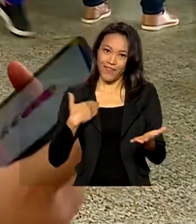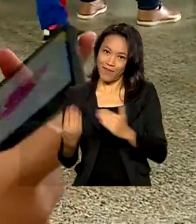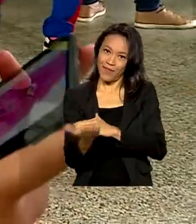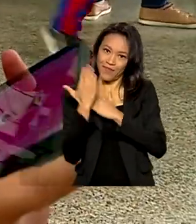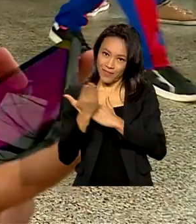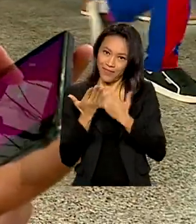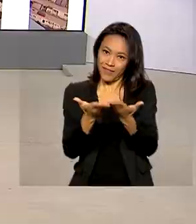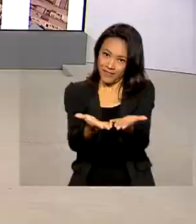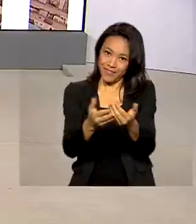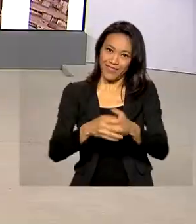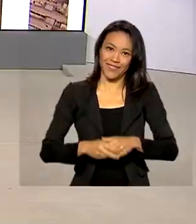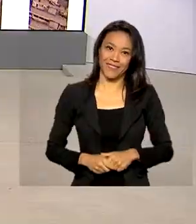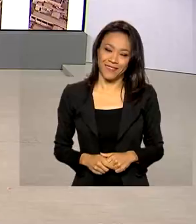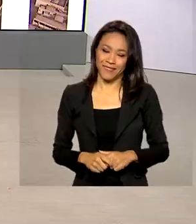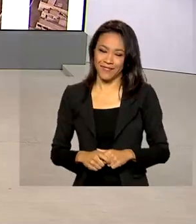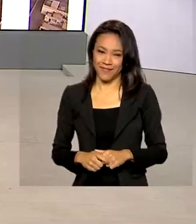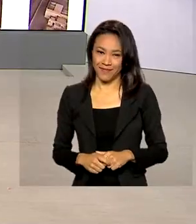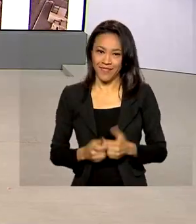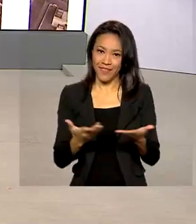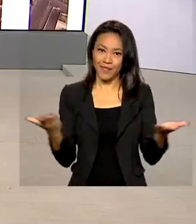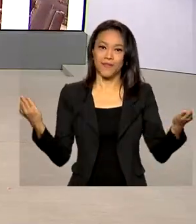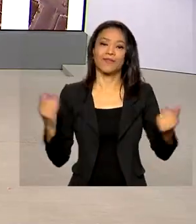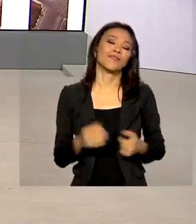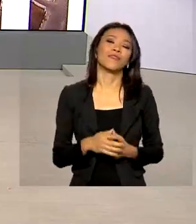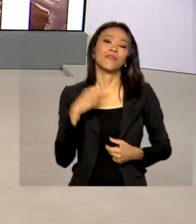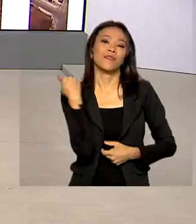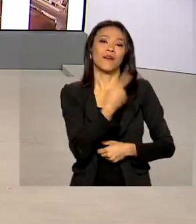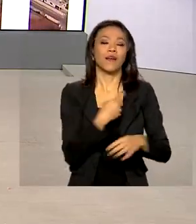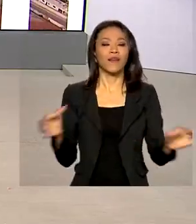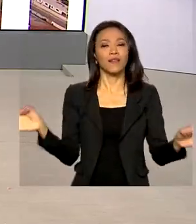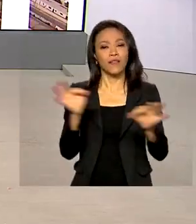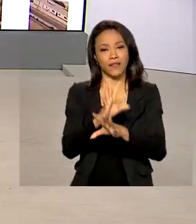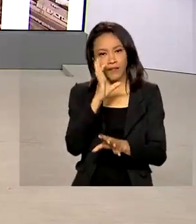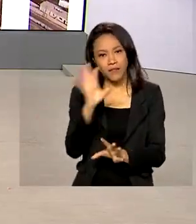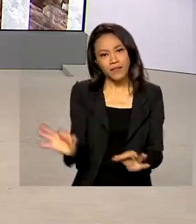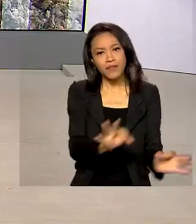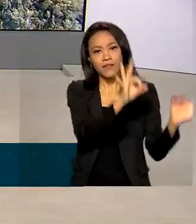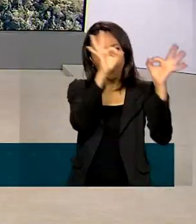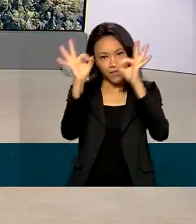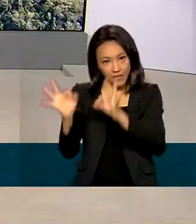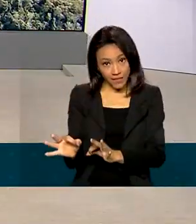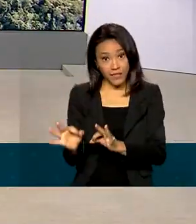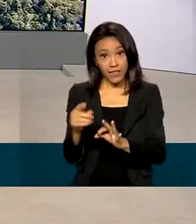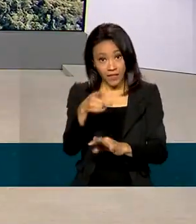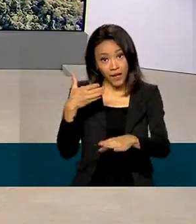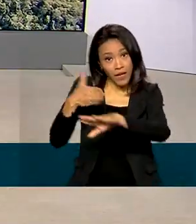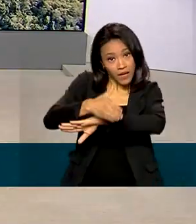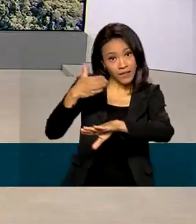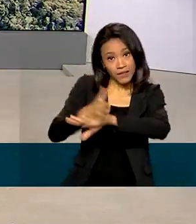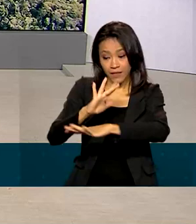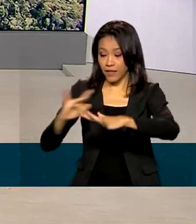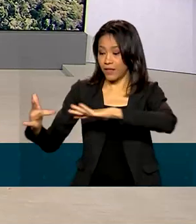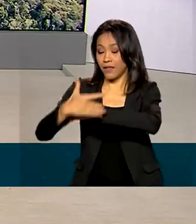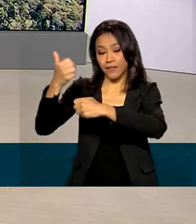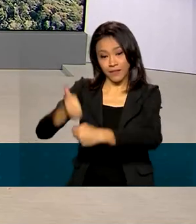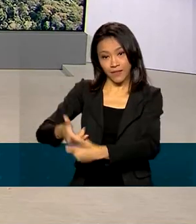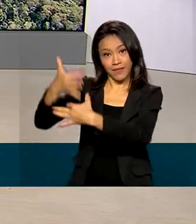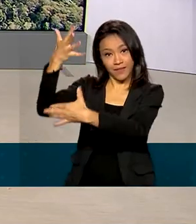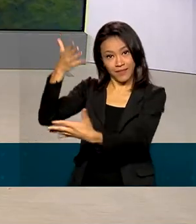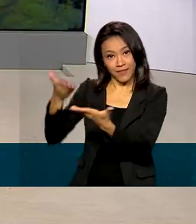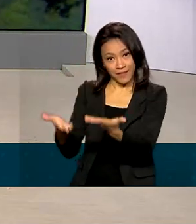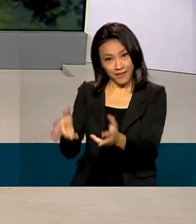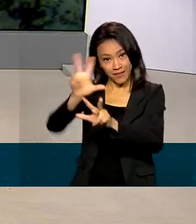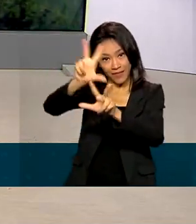bastante agora isso aí. É isso, a gente fica por aqui. rever as reportagens, acesse as redes sociais da TV Brasil.